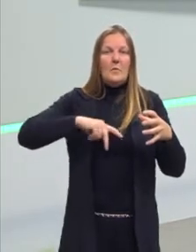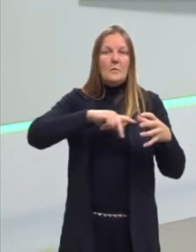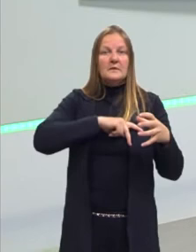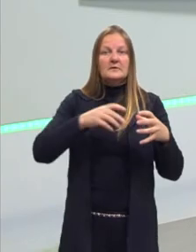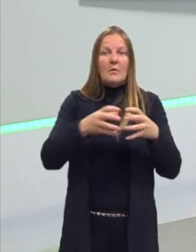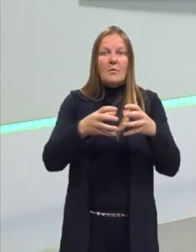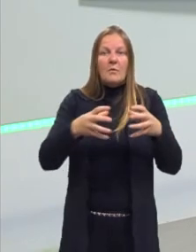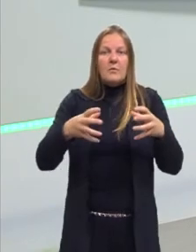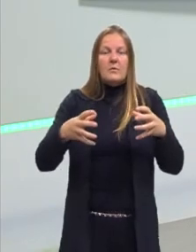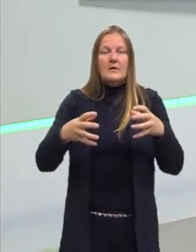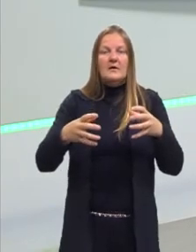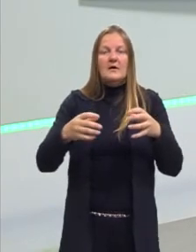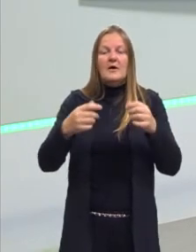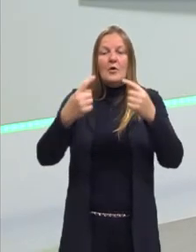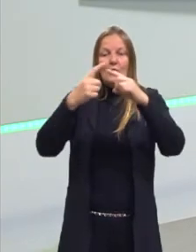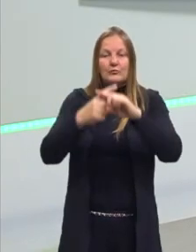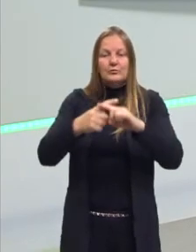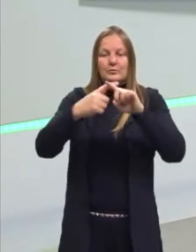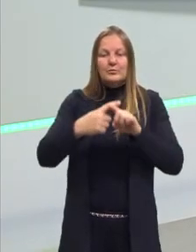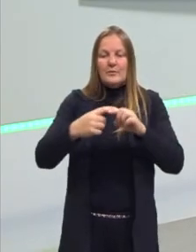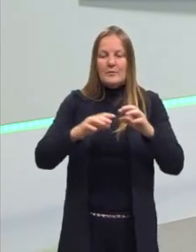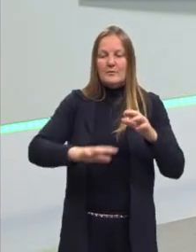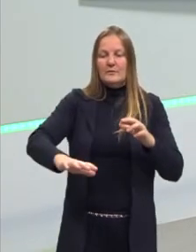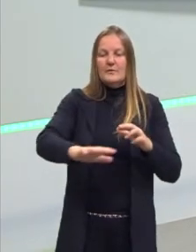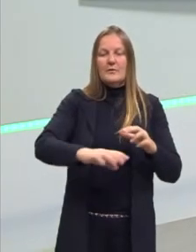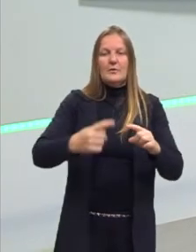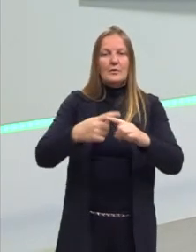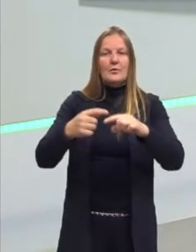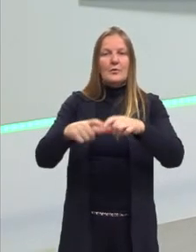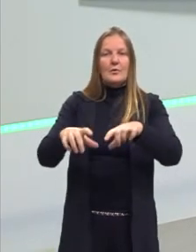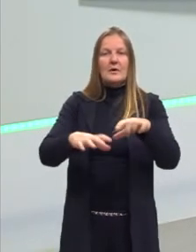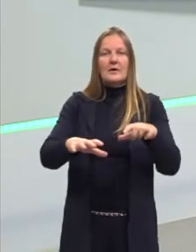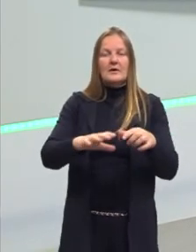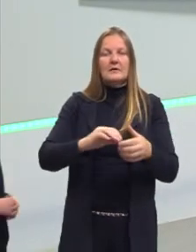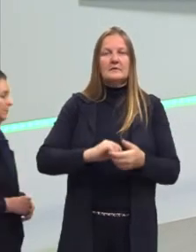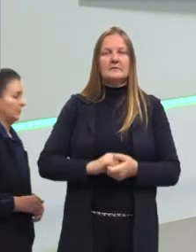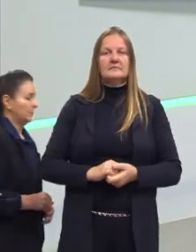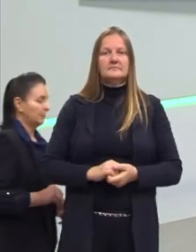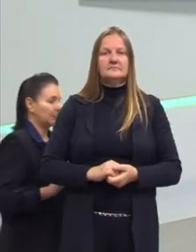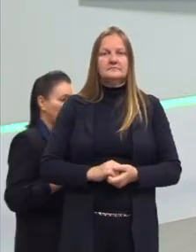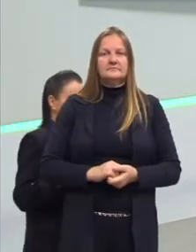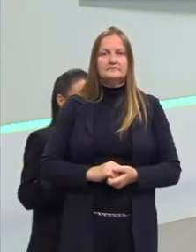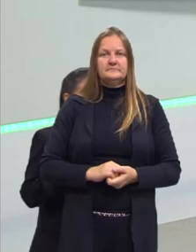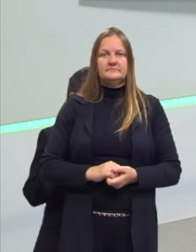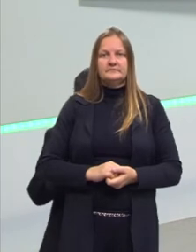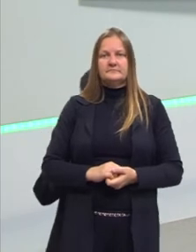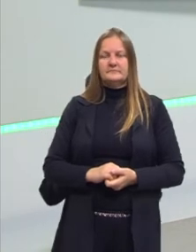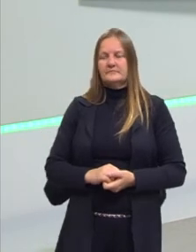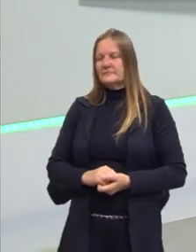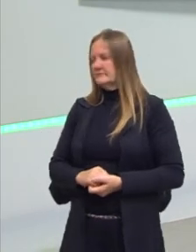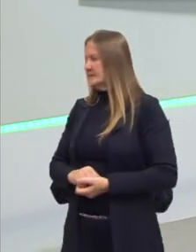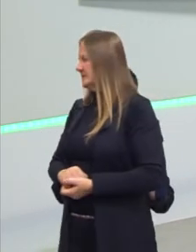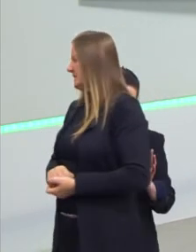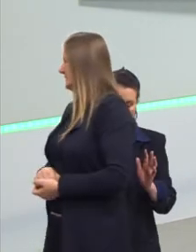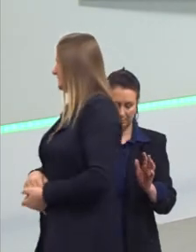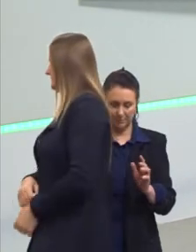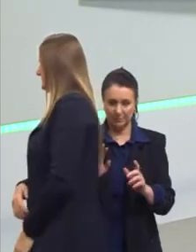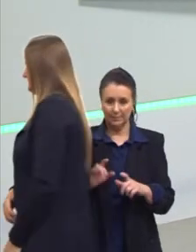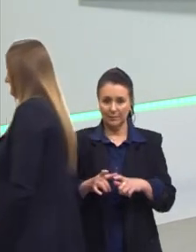crescimento? A competição. Porque quando a população vai crescendo, automaticamente, né? Os recursos, eles vão